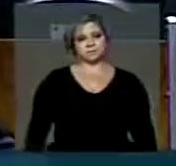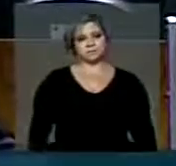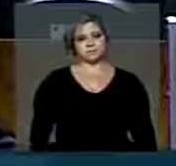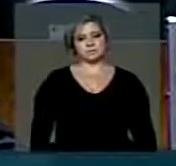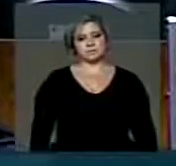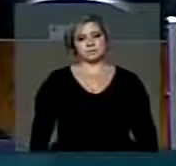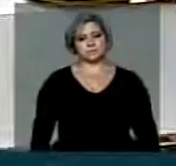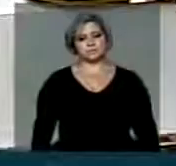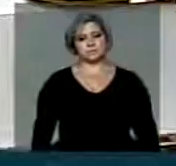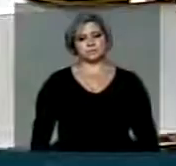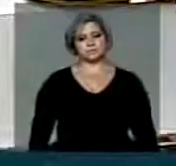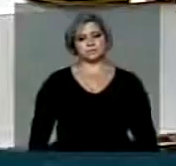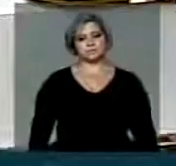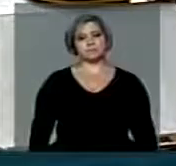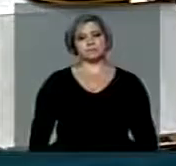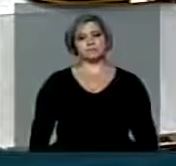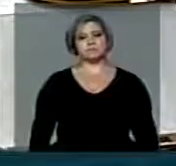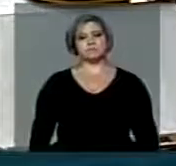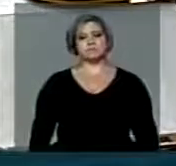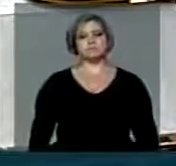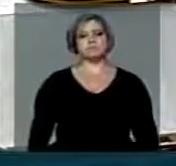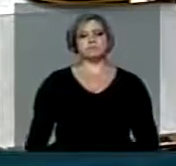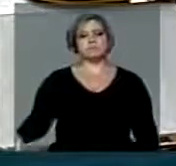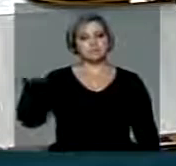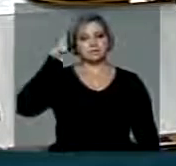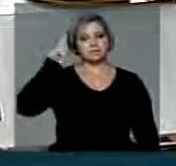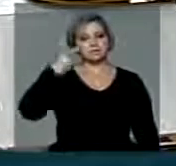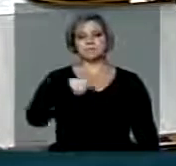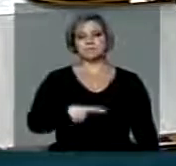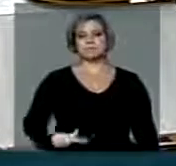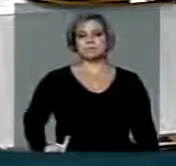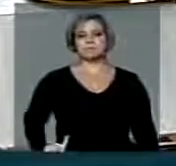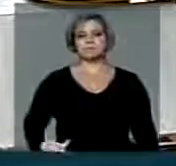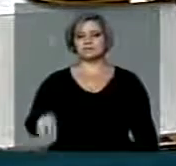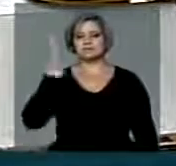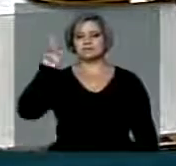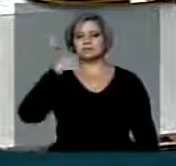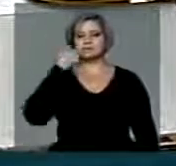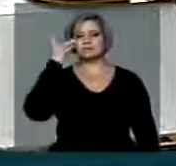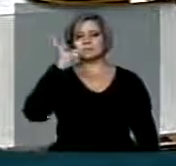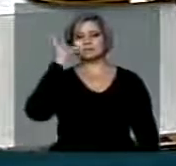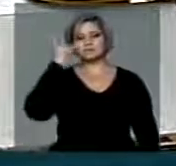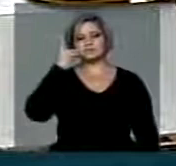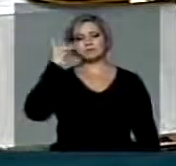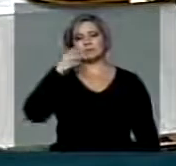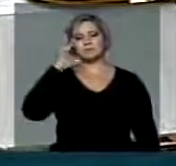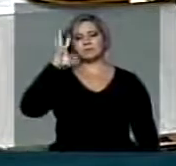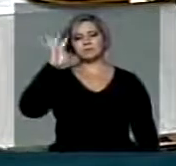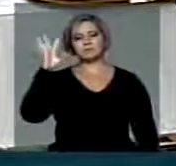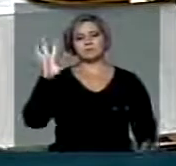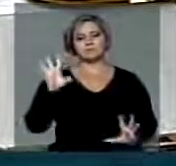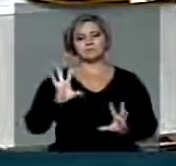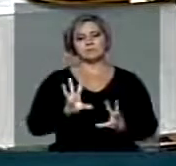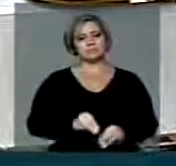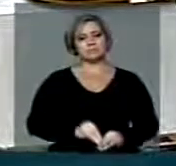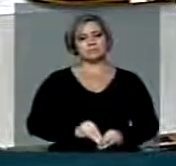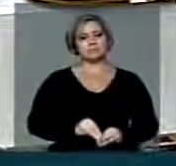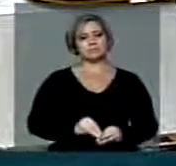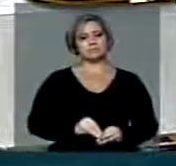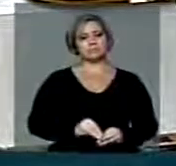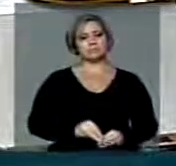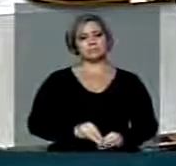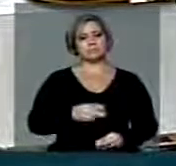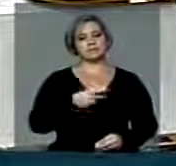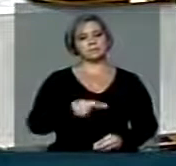Senhor Presidente, Senhores Deputados, eu percebi pela declaração